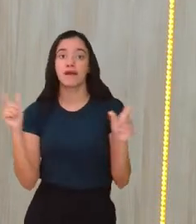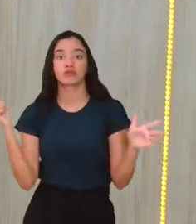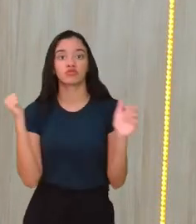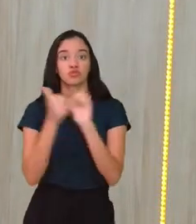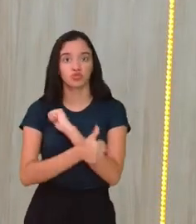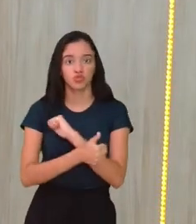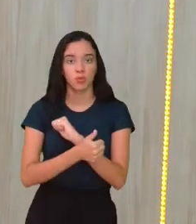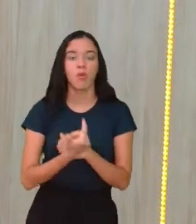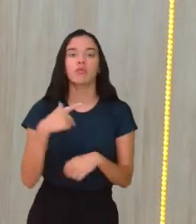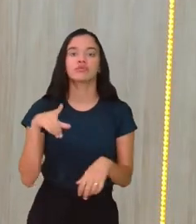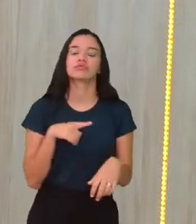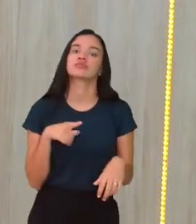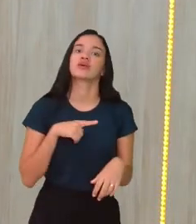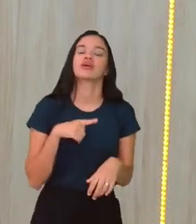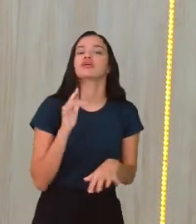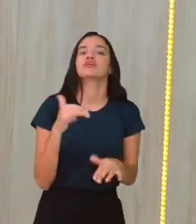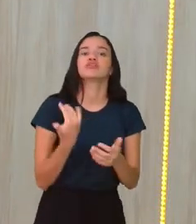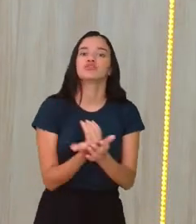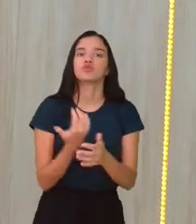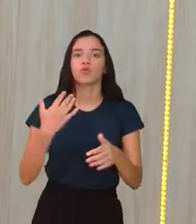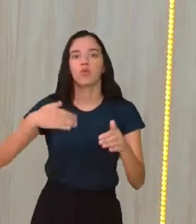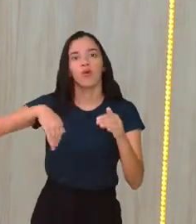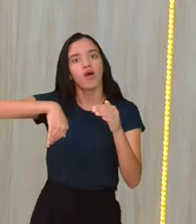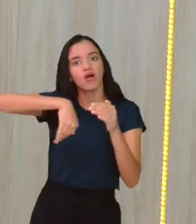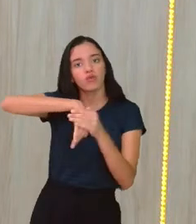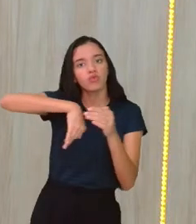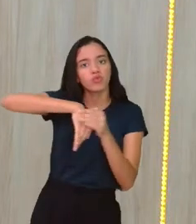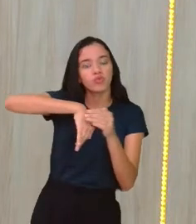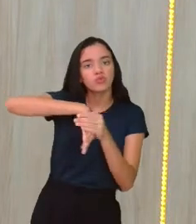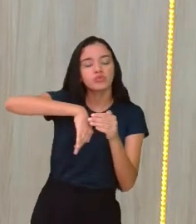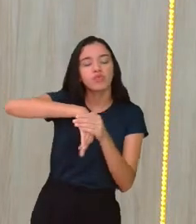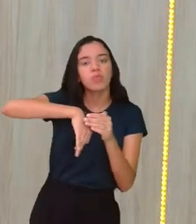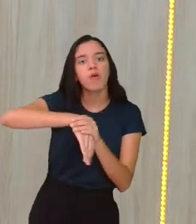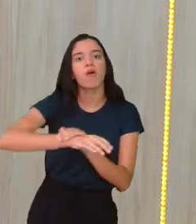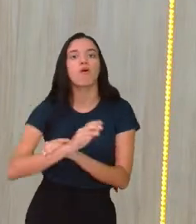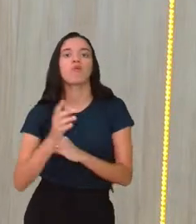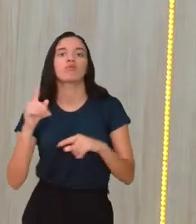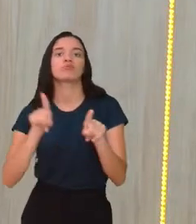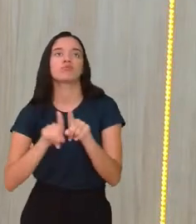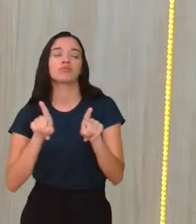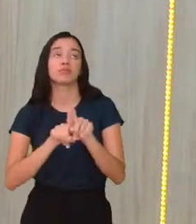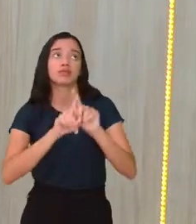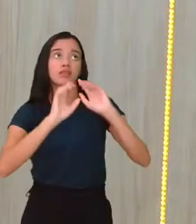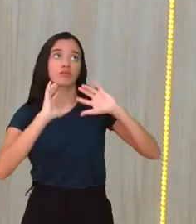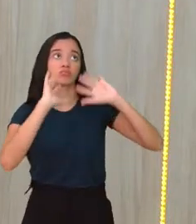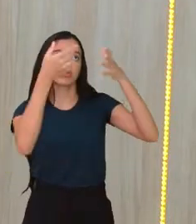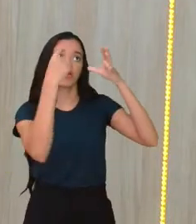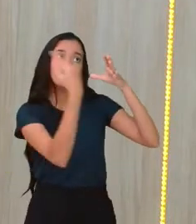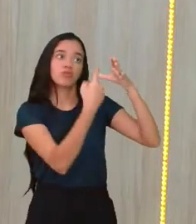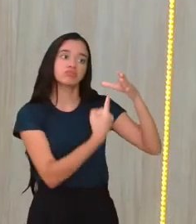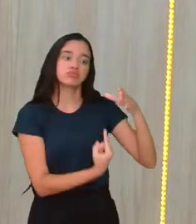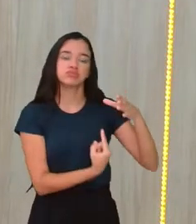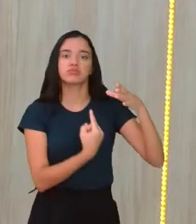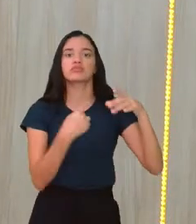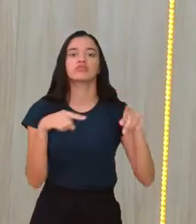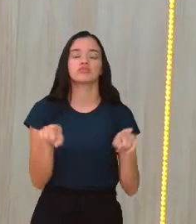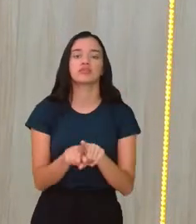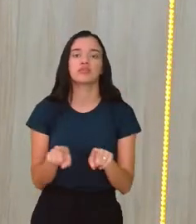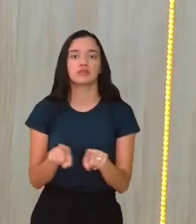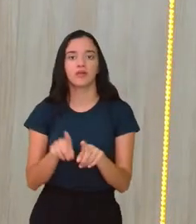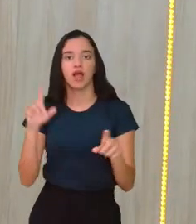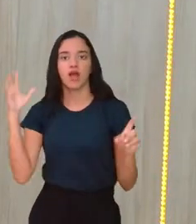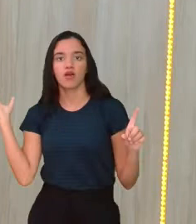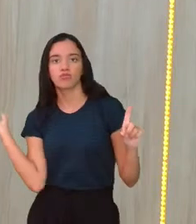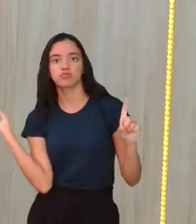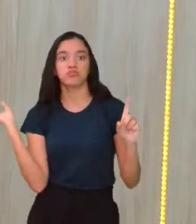diversas modalidades, né? Futebol americano, rugby, basquete, handebol, que são ali